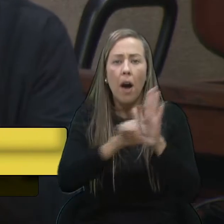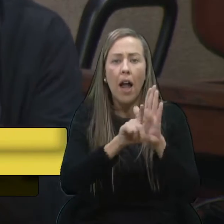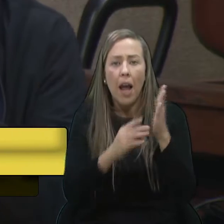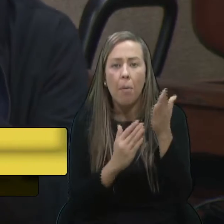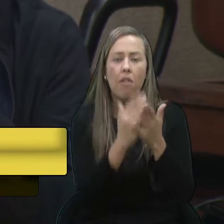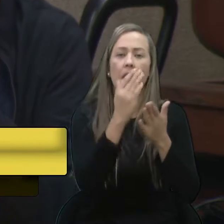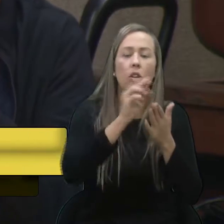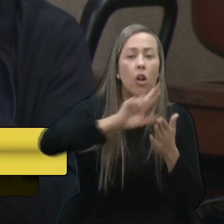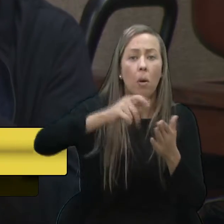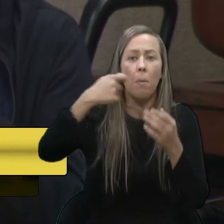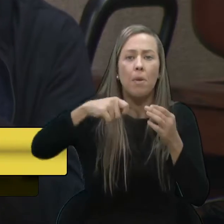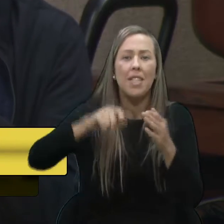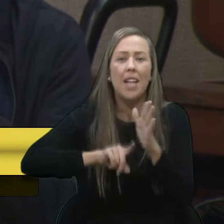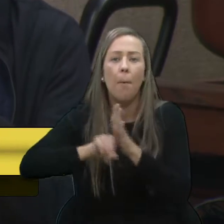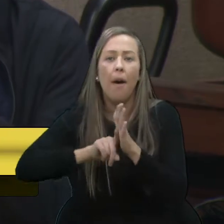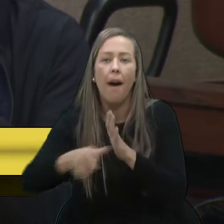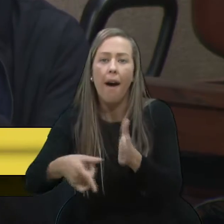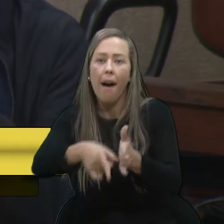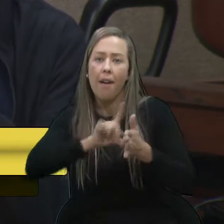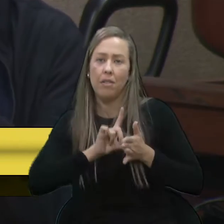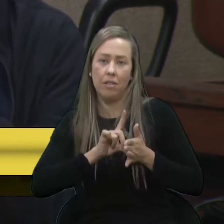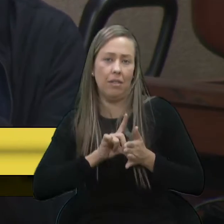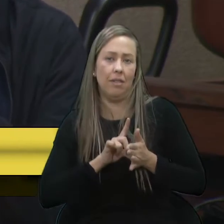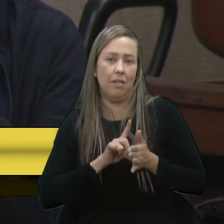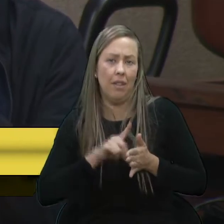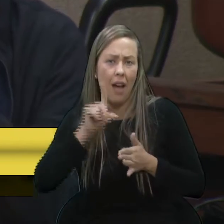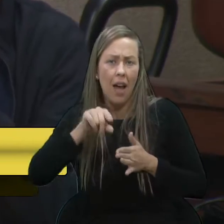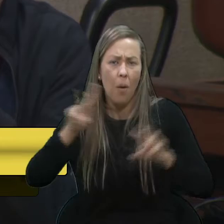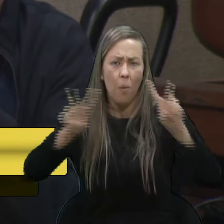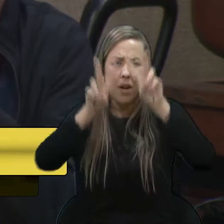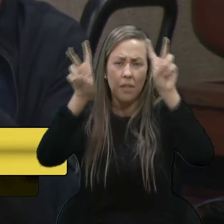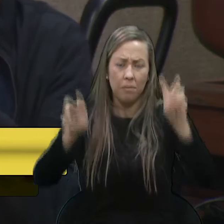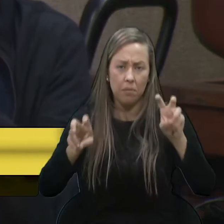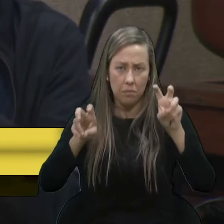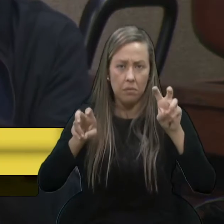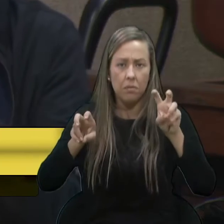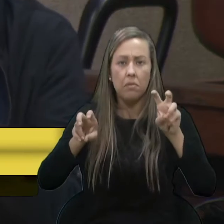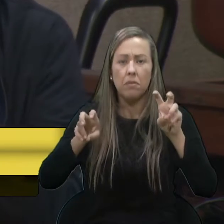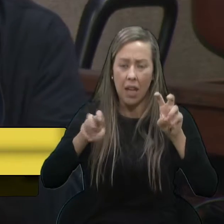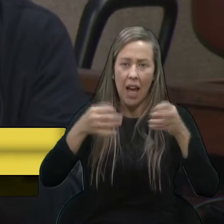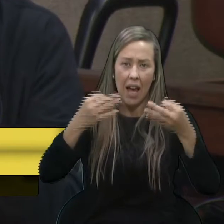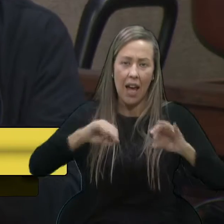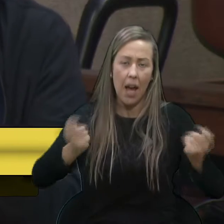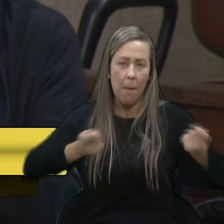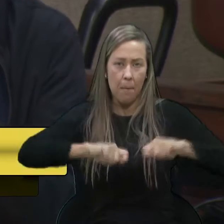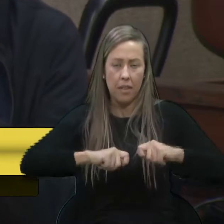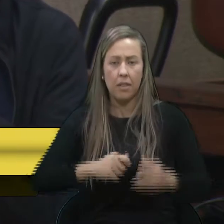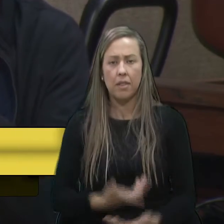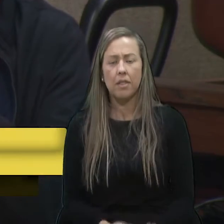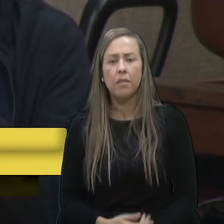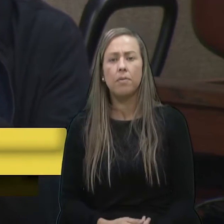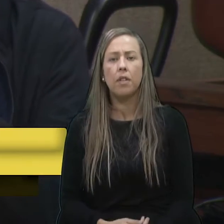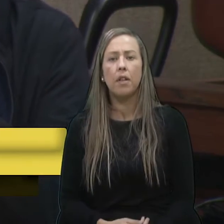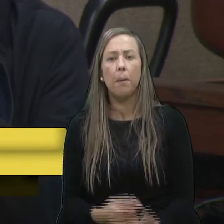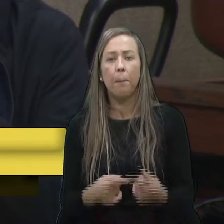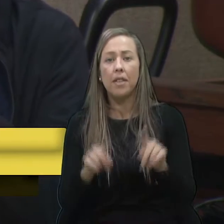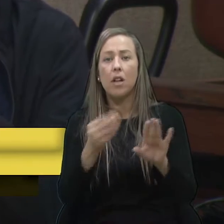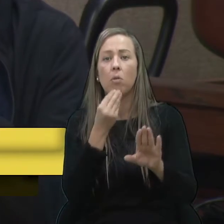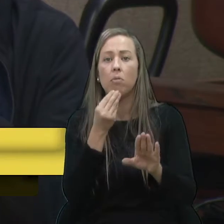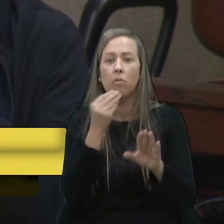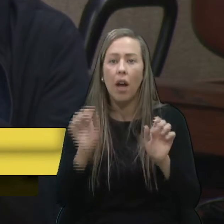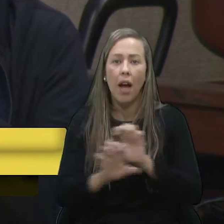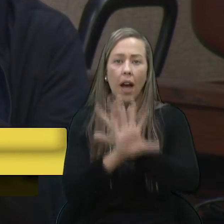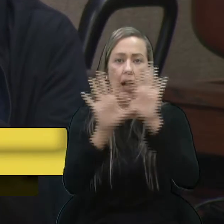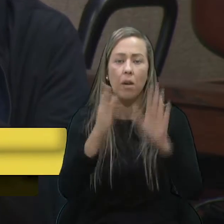no mínimo, é questionável. Eu acho que esse tipo de colocação é pertinente da sua parte. E é bom deixar claro também, quando tu